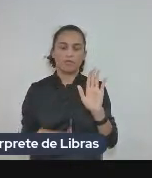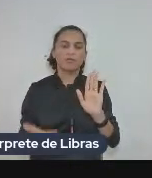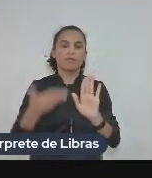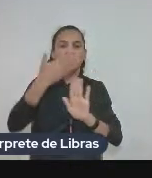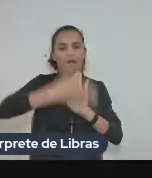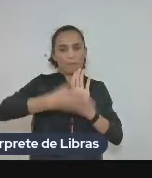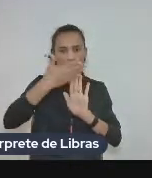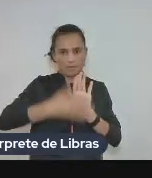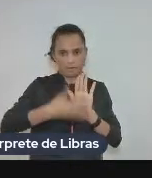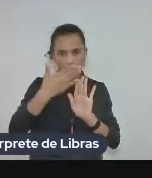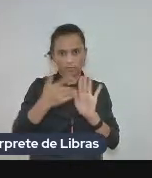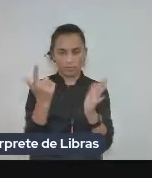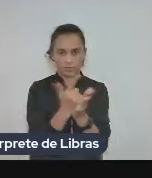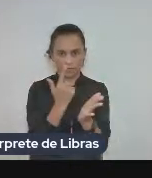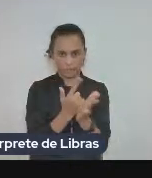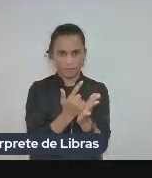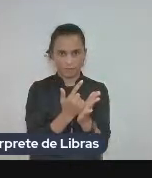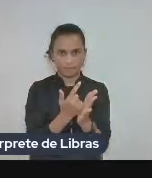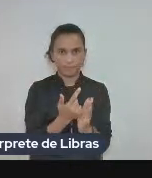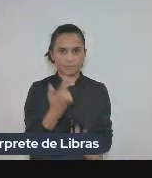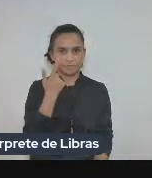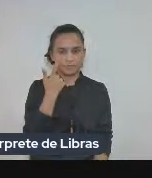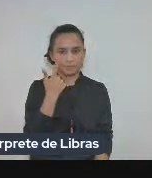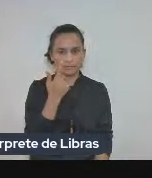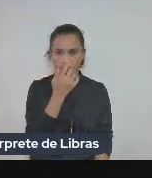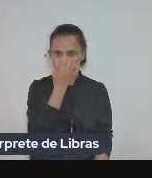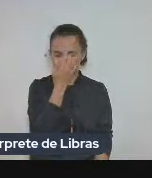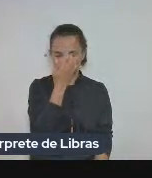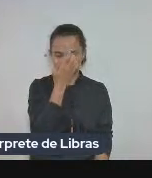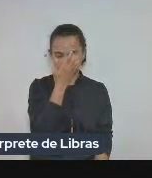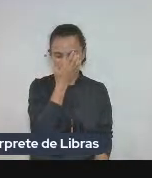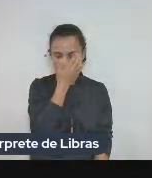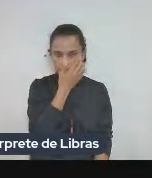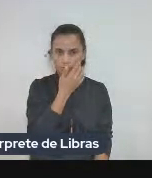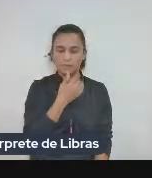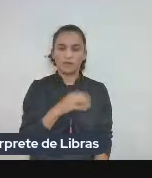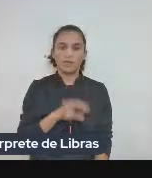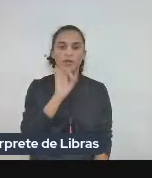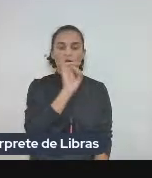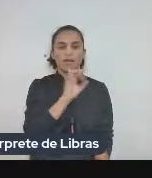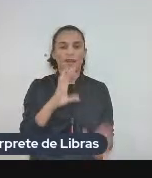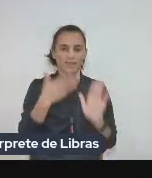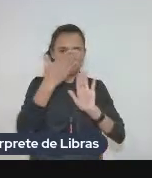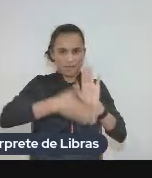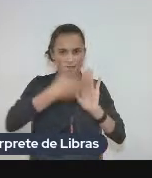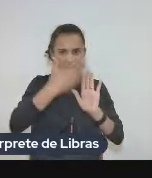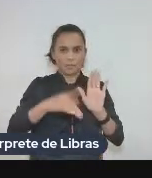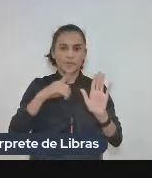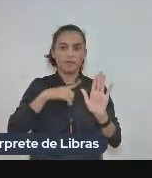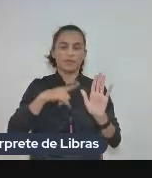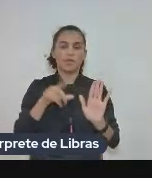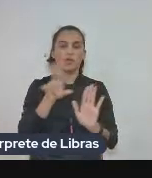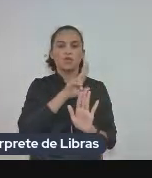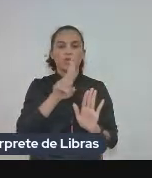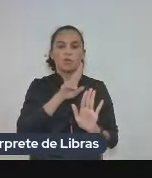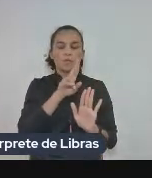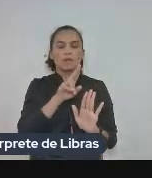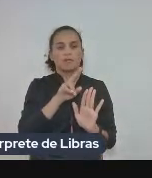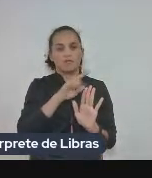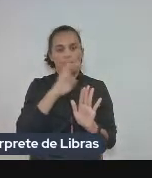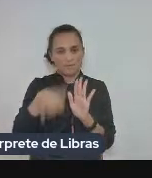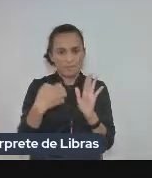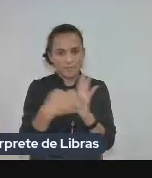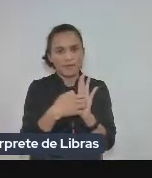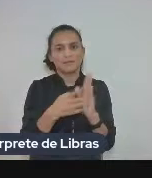por exemplo nós temos em cada capa aparece o nome das editoras